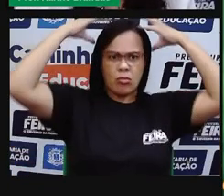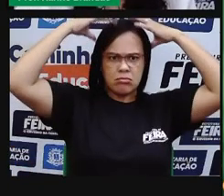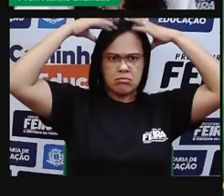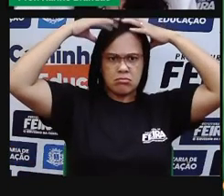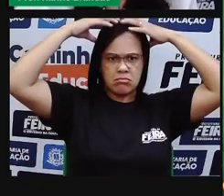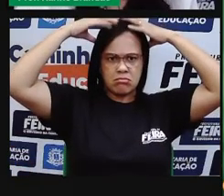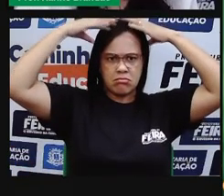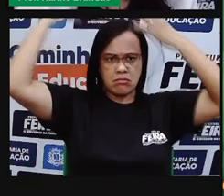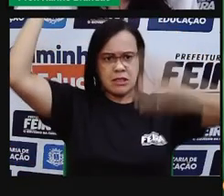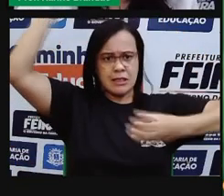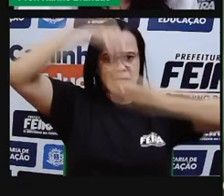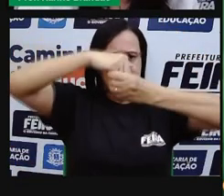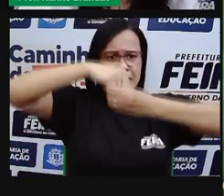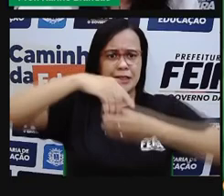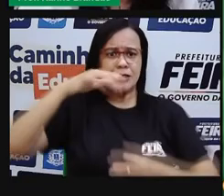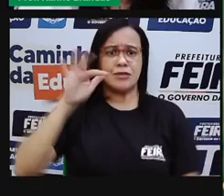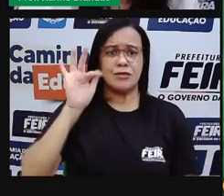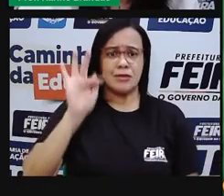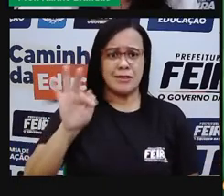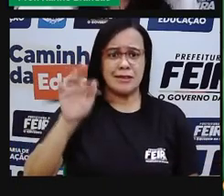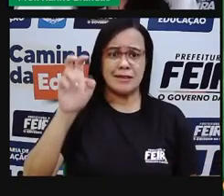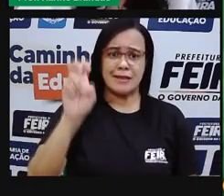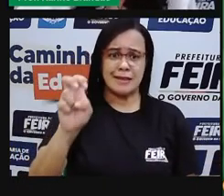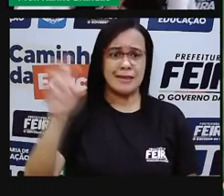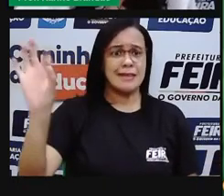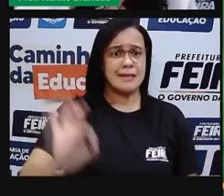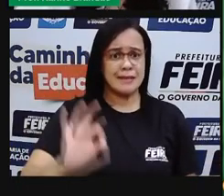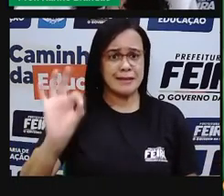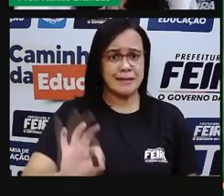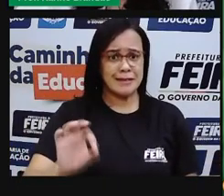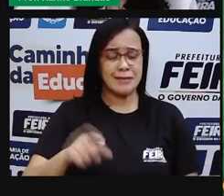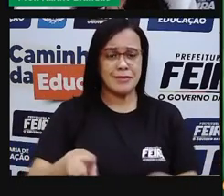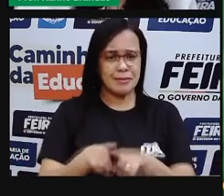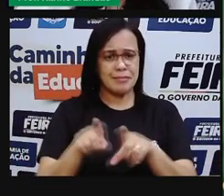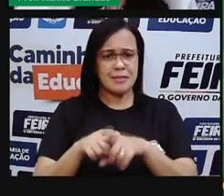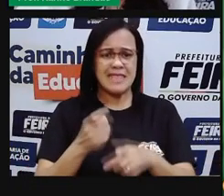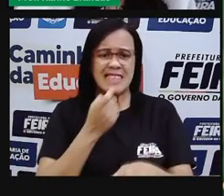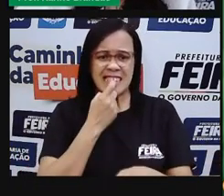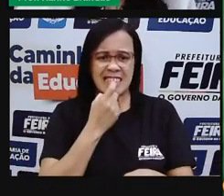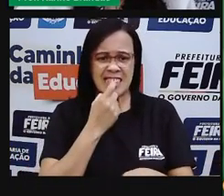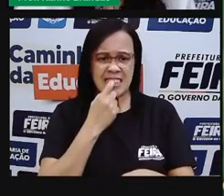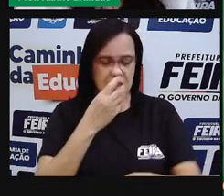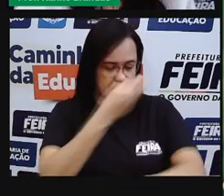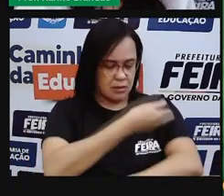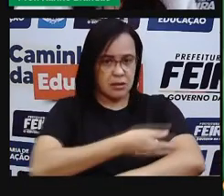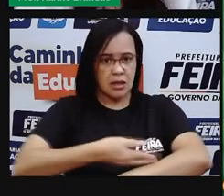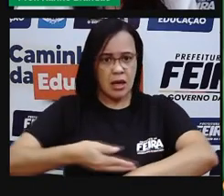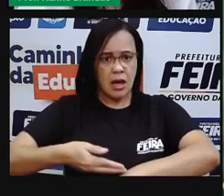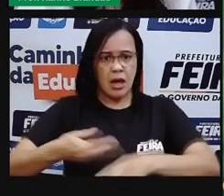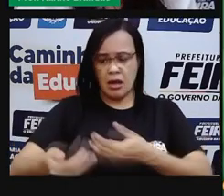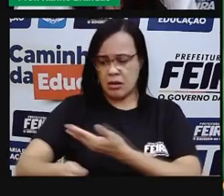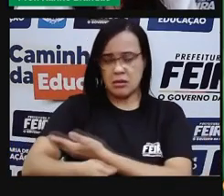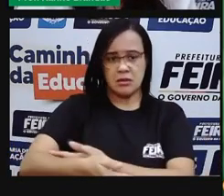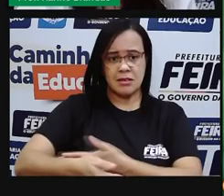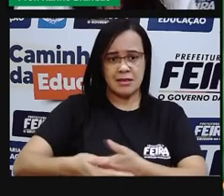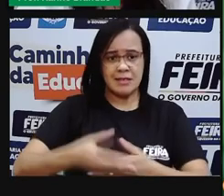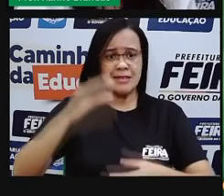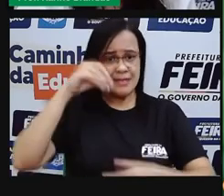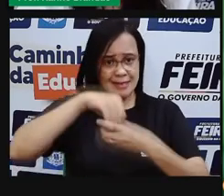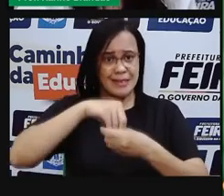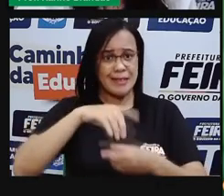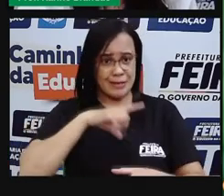75%. Já os nossos ossos, tem muita água? Nosso órgão, que são os nossos